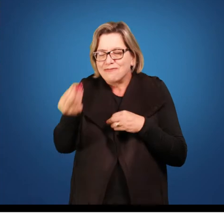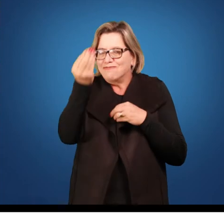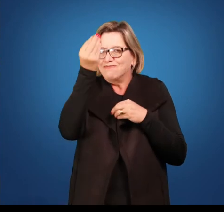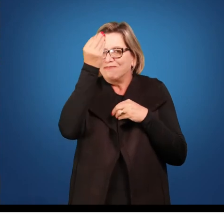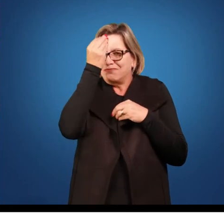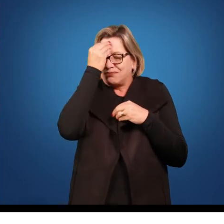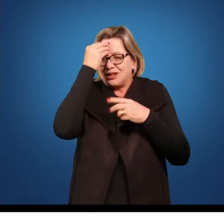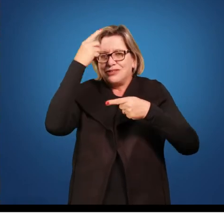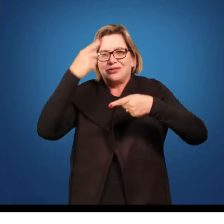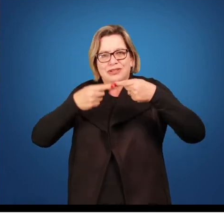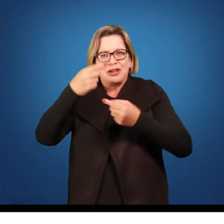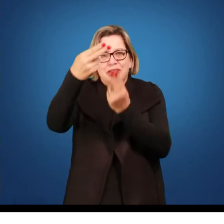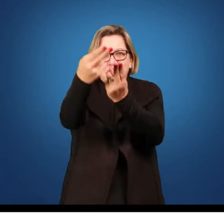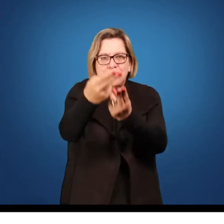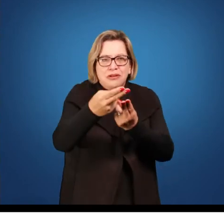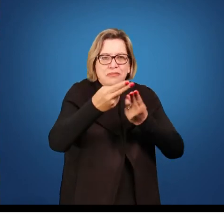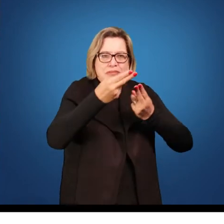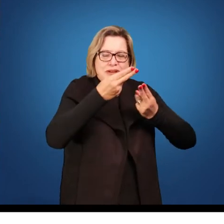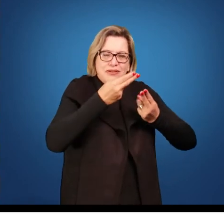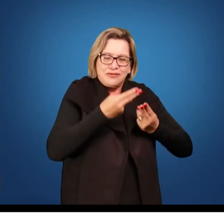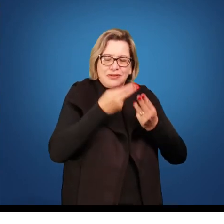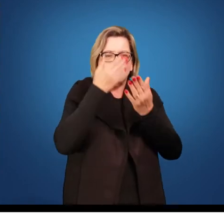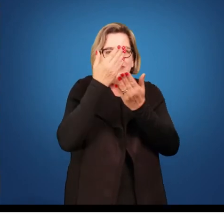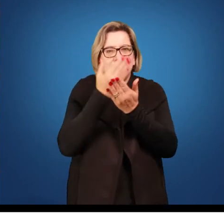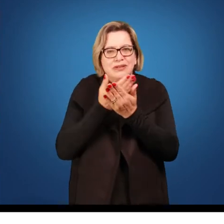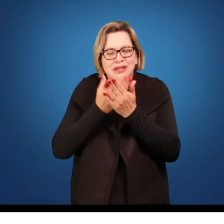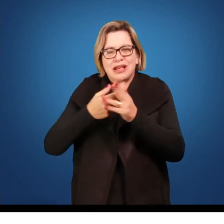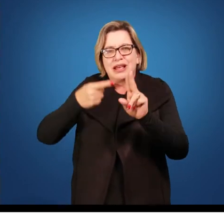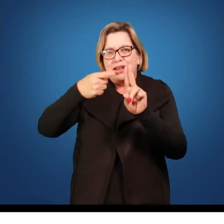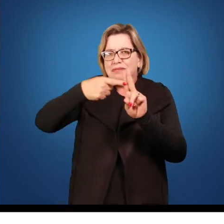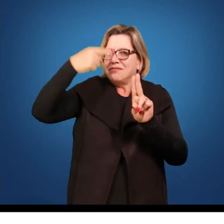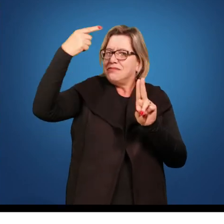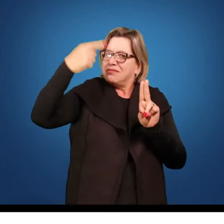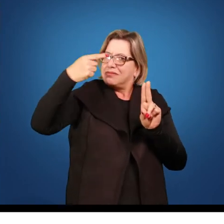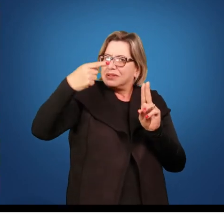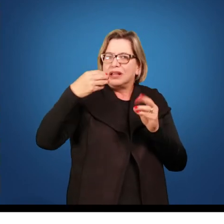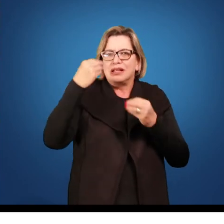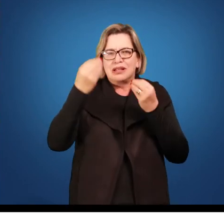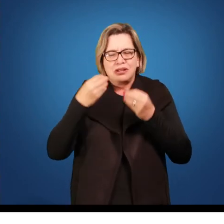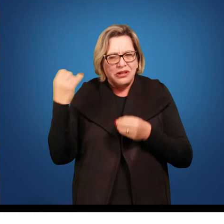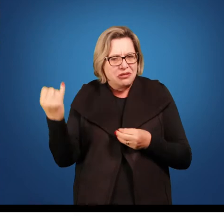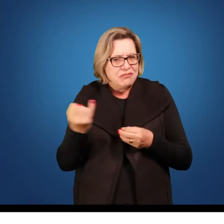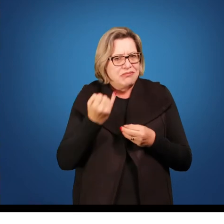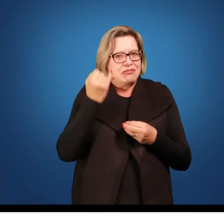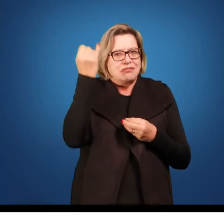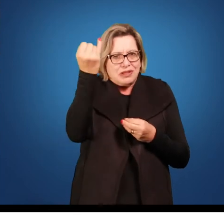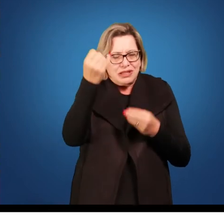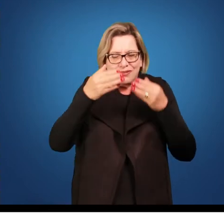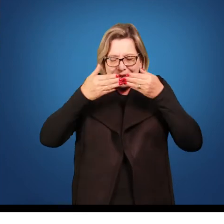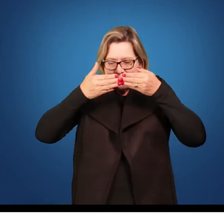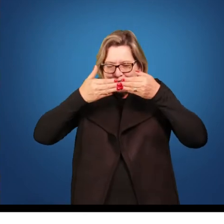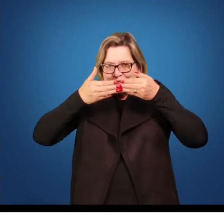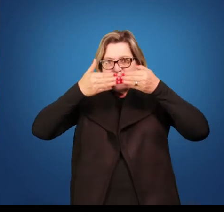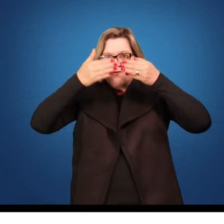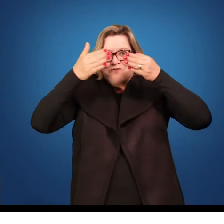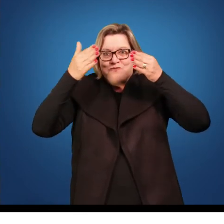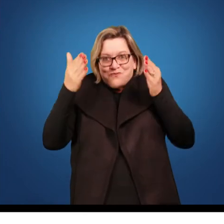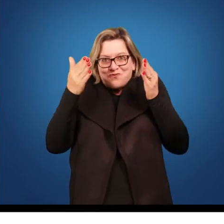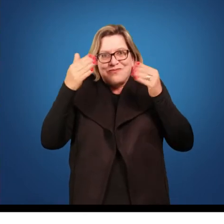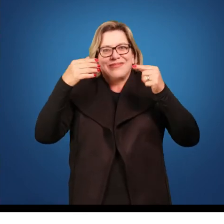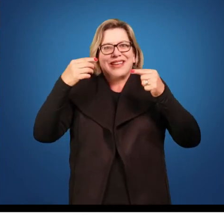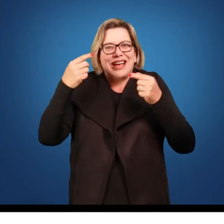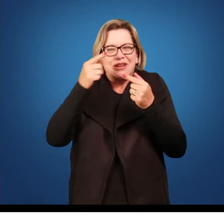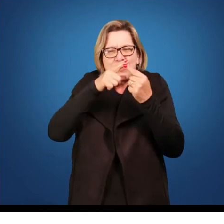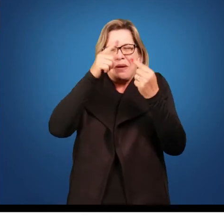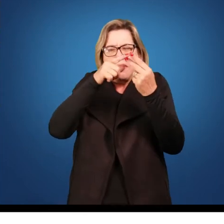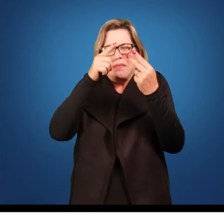discussão. Seja bem-vindo para acompanhar essa primeira parte da disciplina, muito importante, que vai abrir um leque de discussão